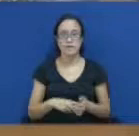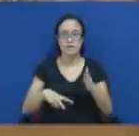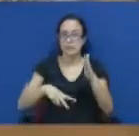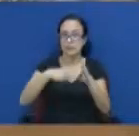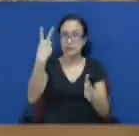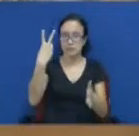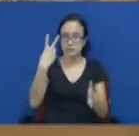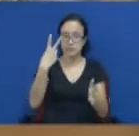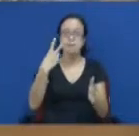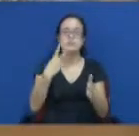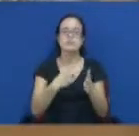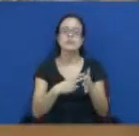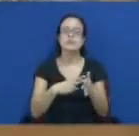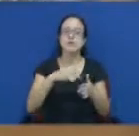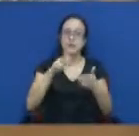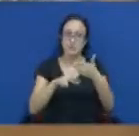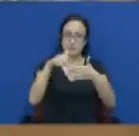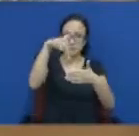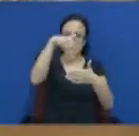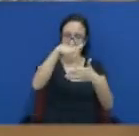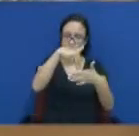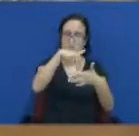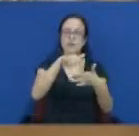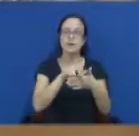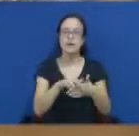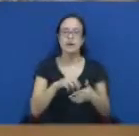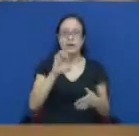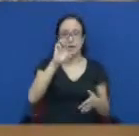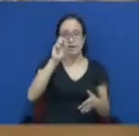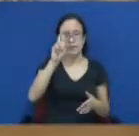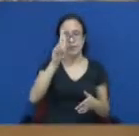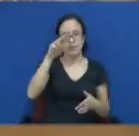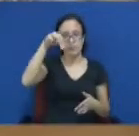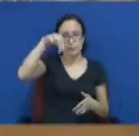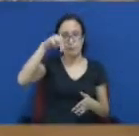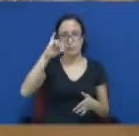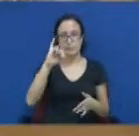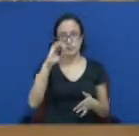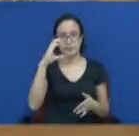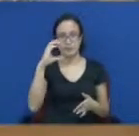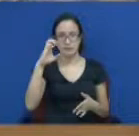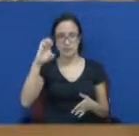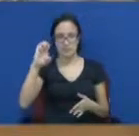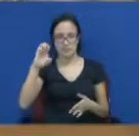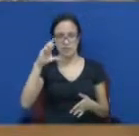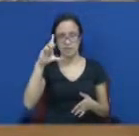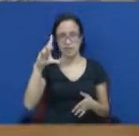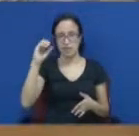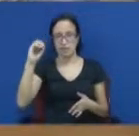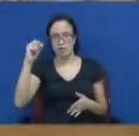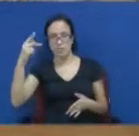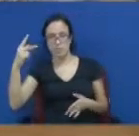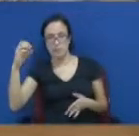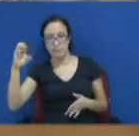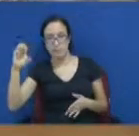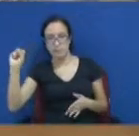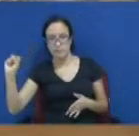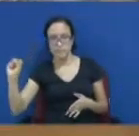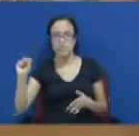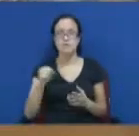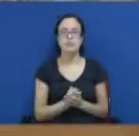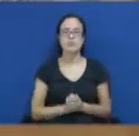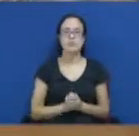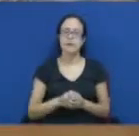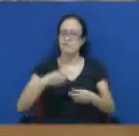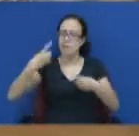senhora Eunice Lopes, que discorrerá sobre a questão dos direitos dos